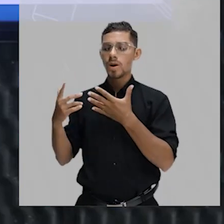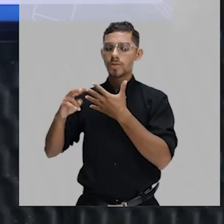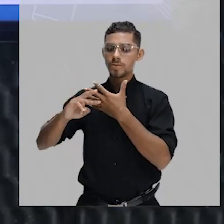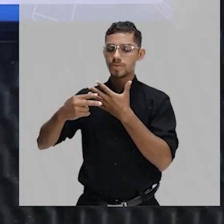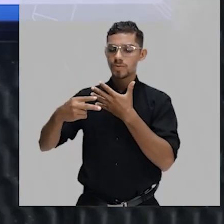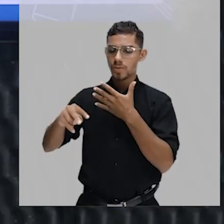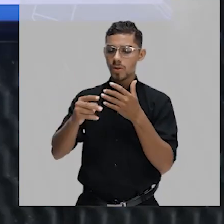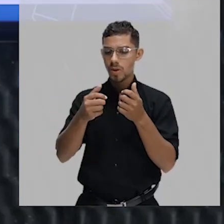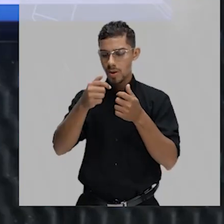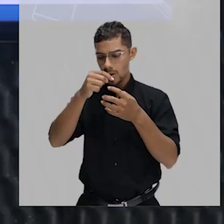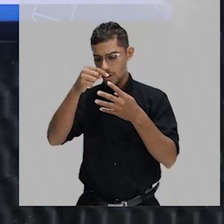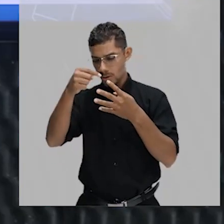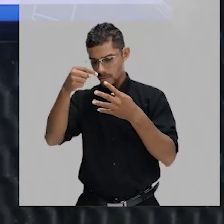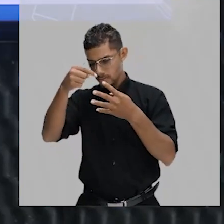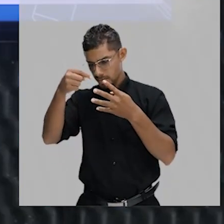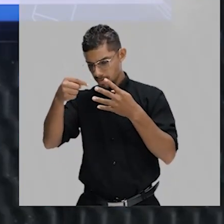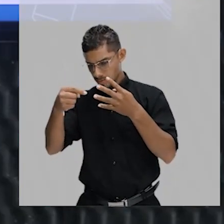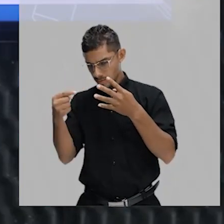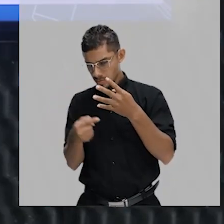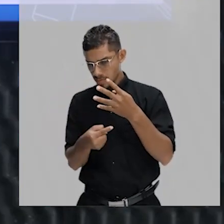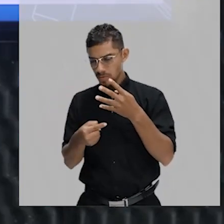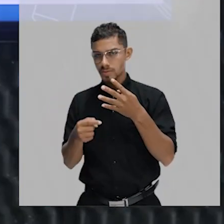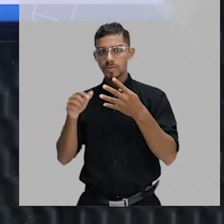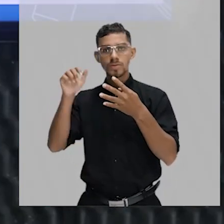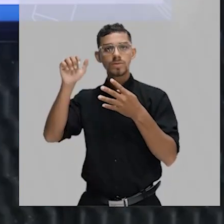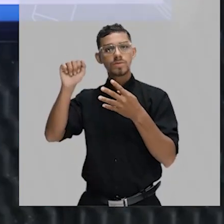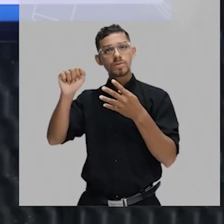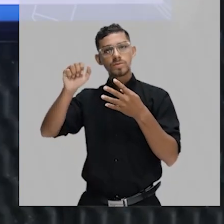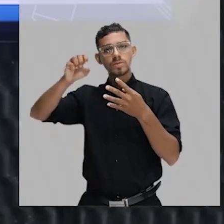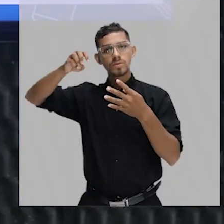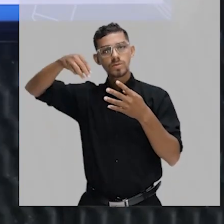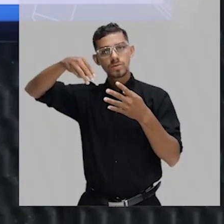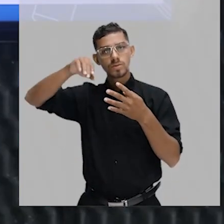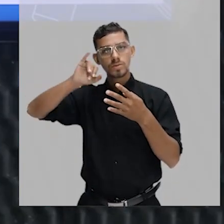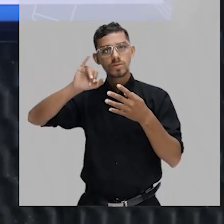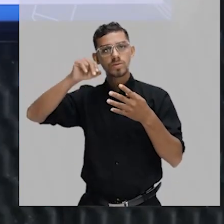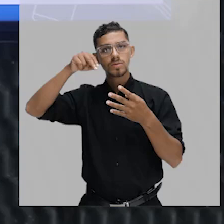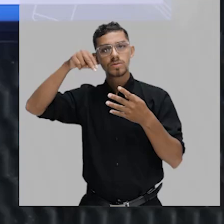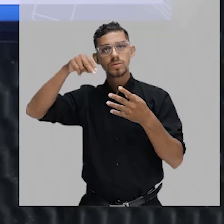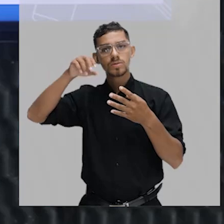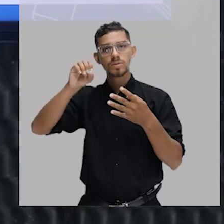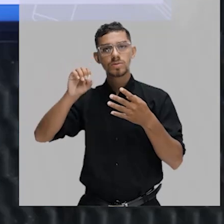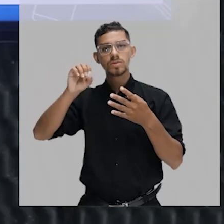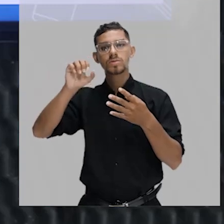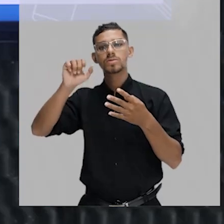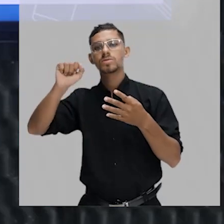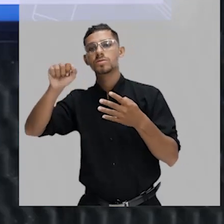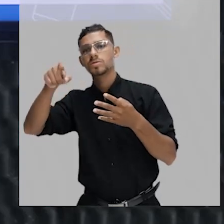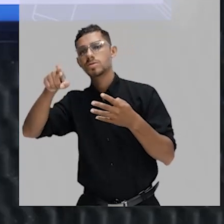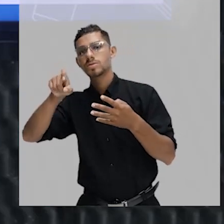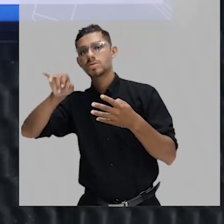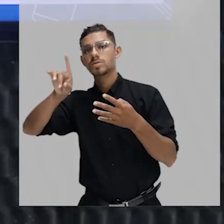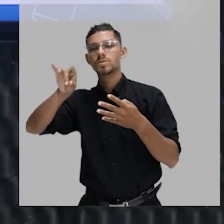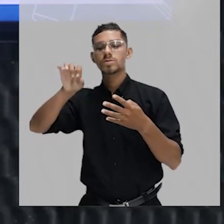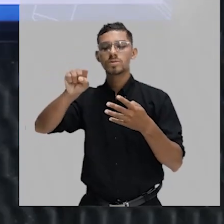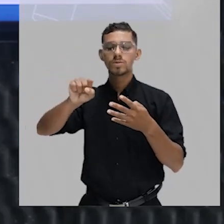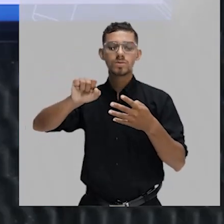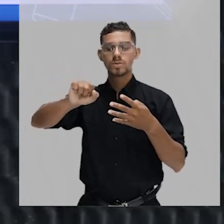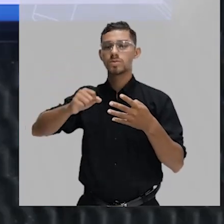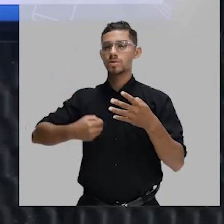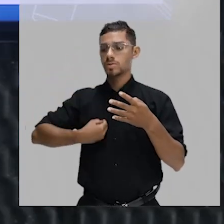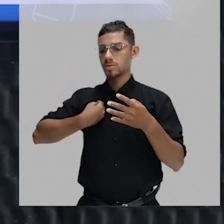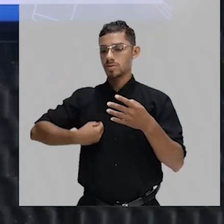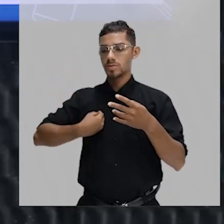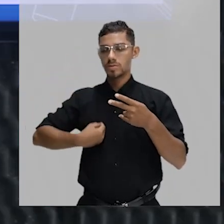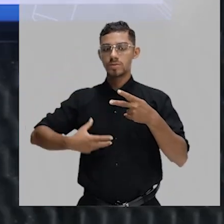que estarão ali de aminoácidos, quais serão as sequências de aminoácidos presentes na proteína que vai ser resultante.